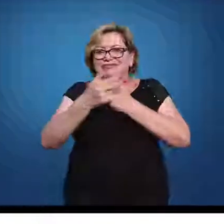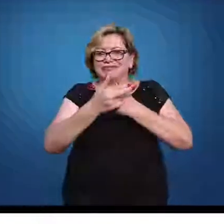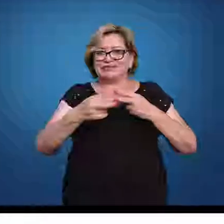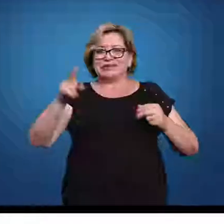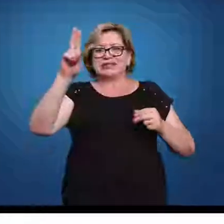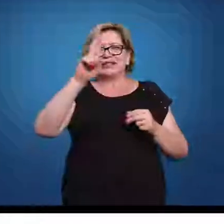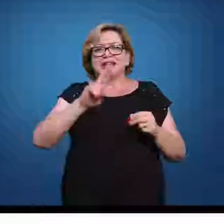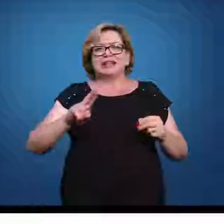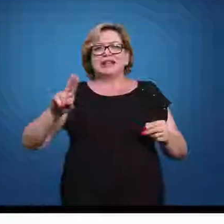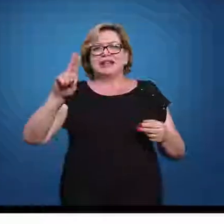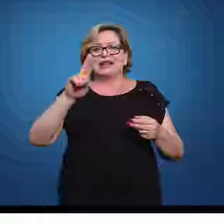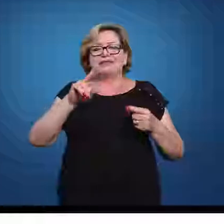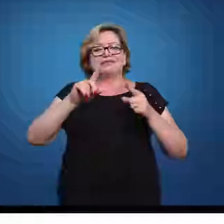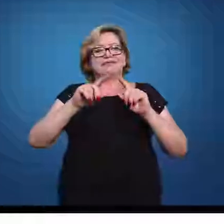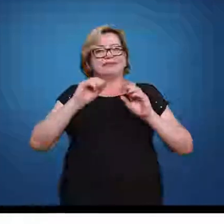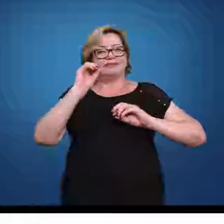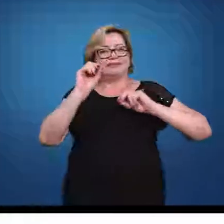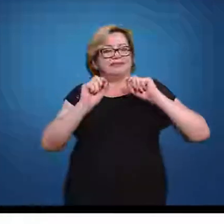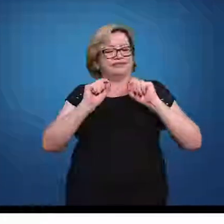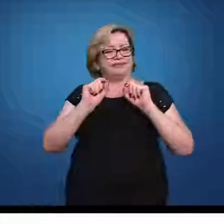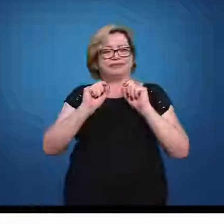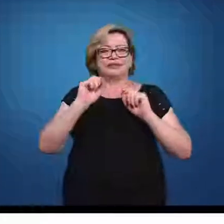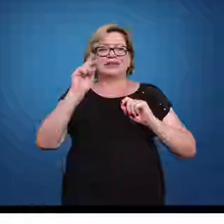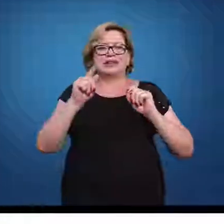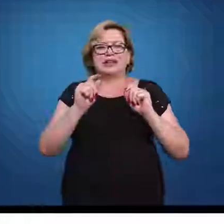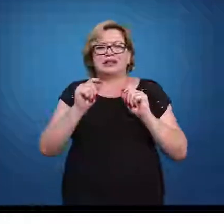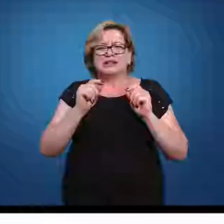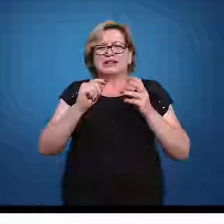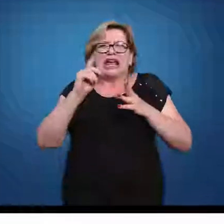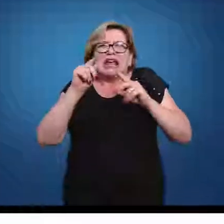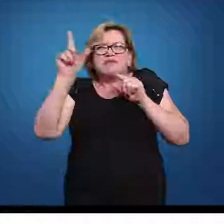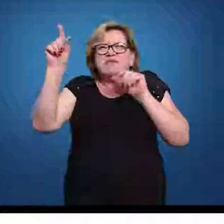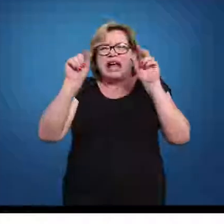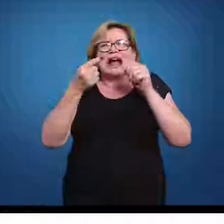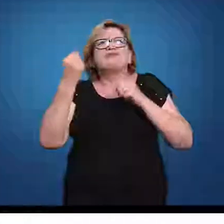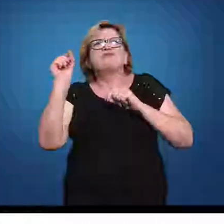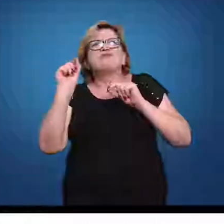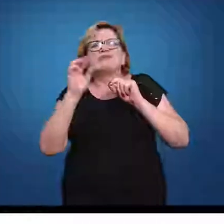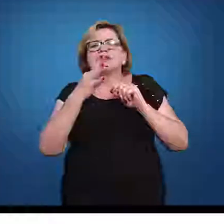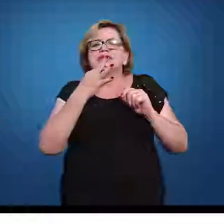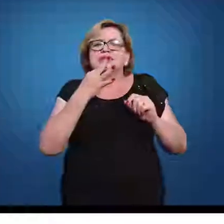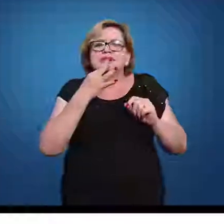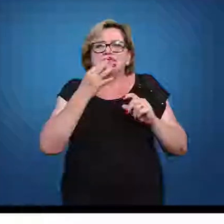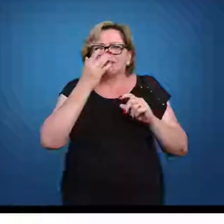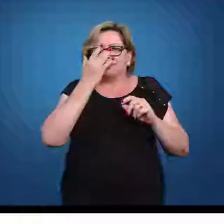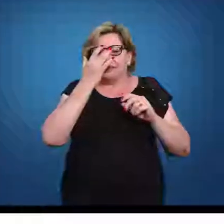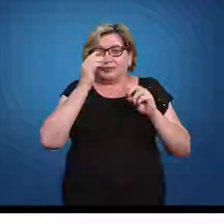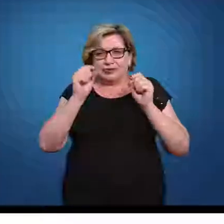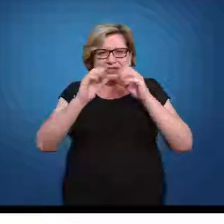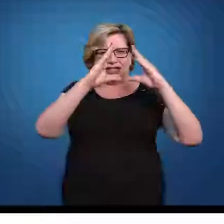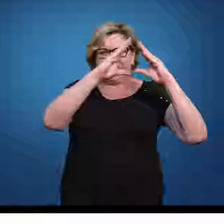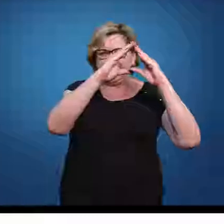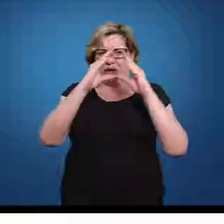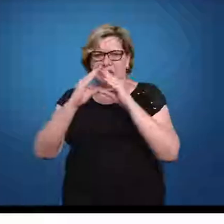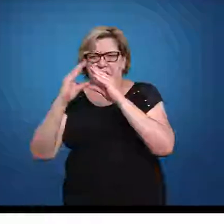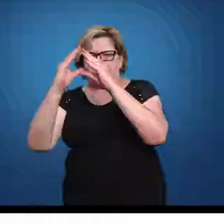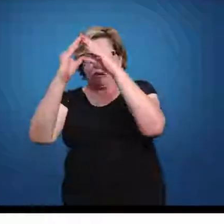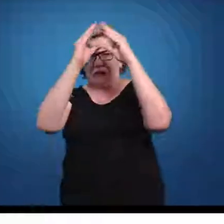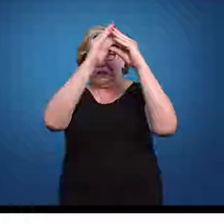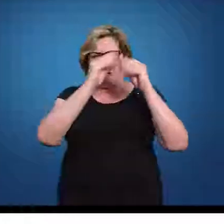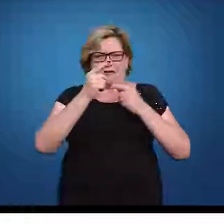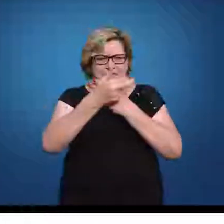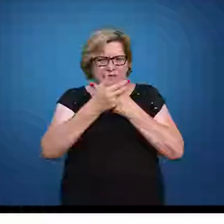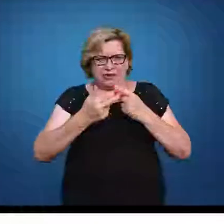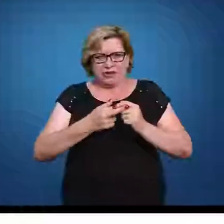não tão comuns, que seria colocar figuras conhecidas para tentar colocar aqui encher de triângulos pequenininhos,